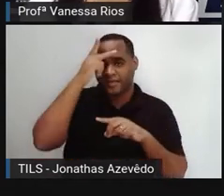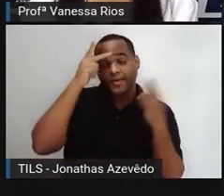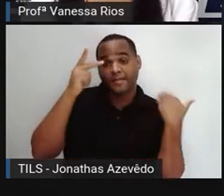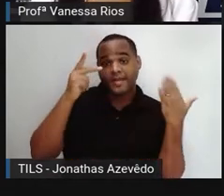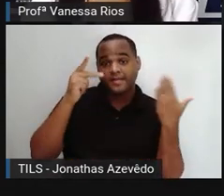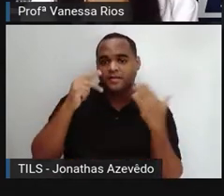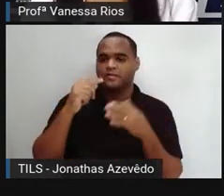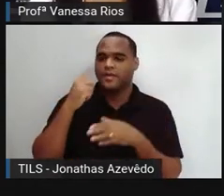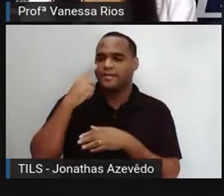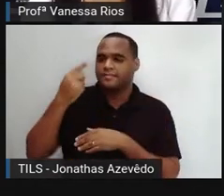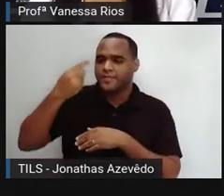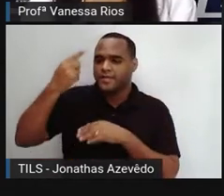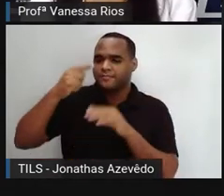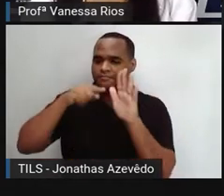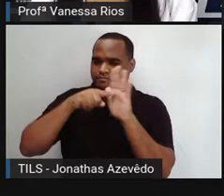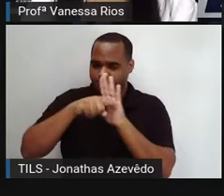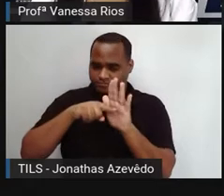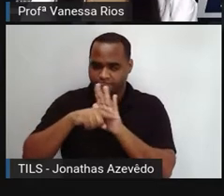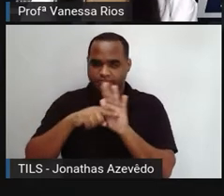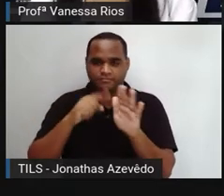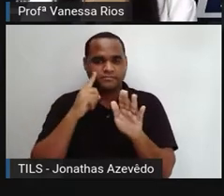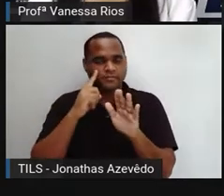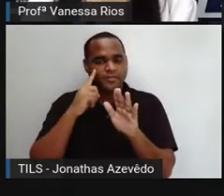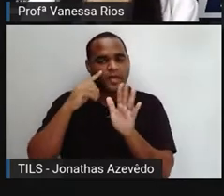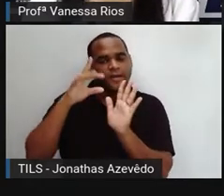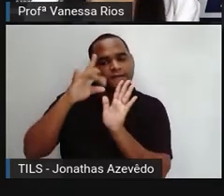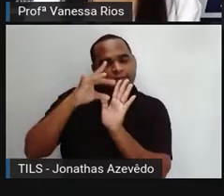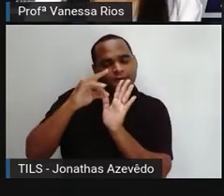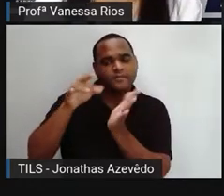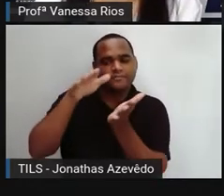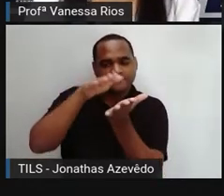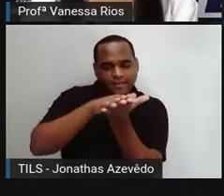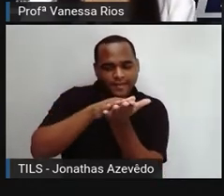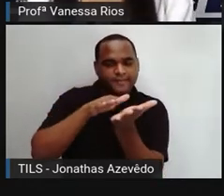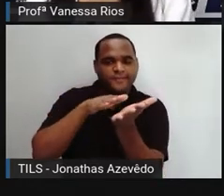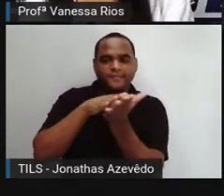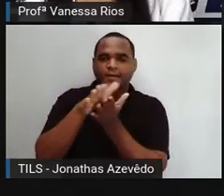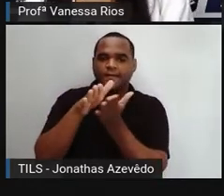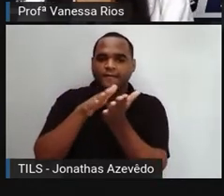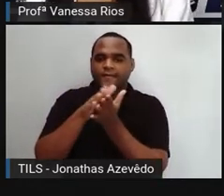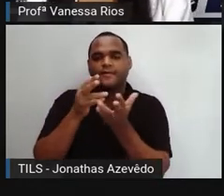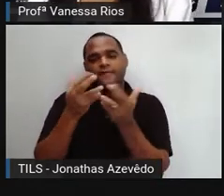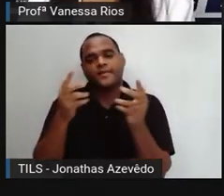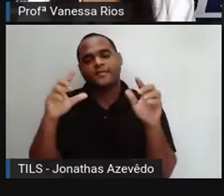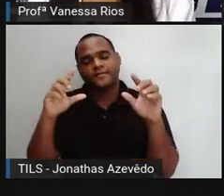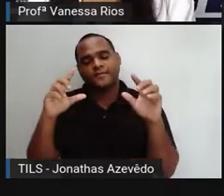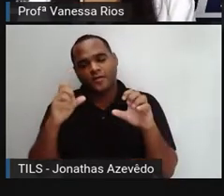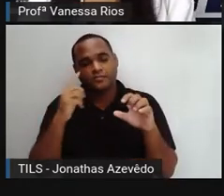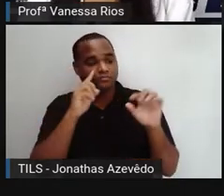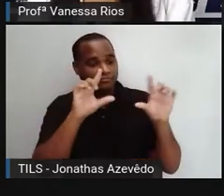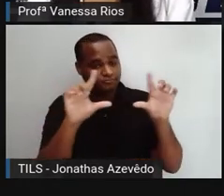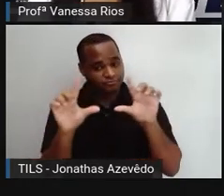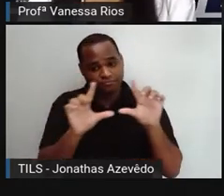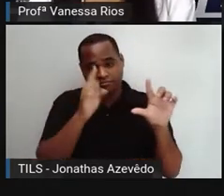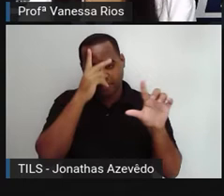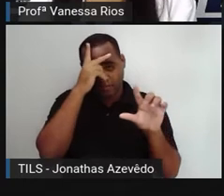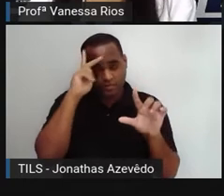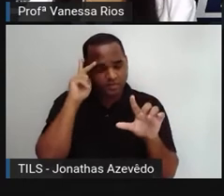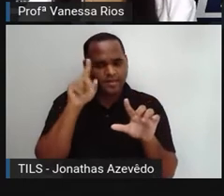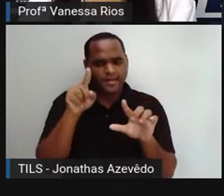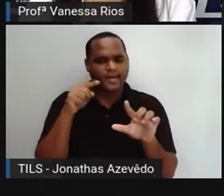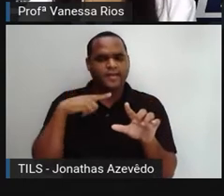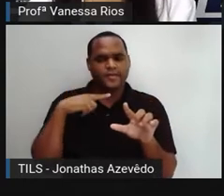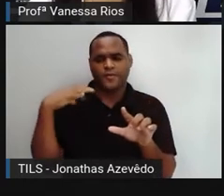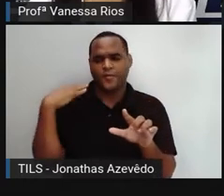pesquisaram como fixar uma imagem no papel, tirar uma fotografia, fazer um retrato, torcer moda entre